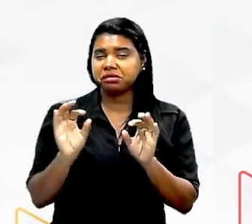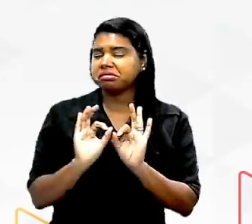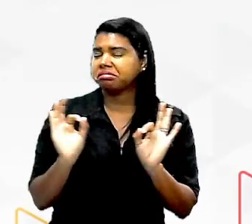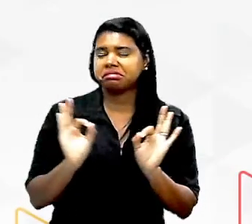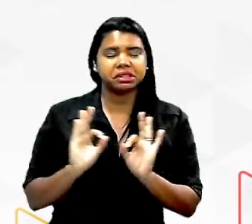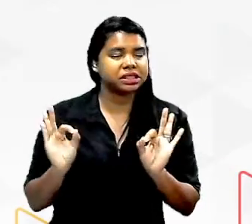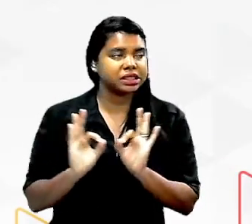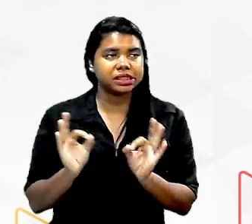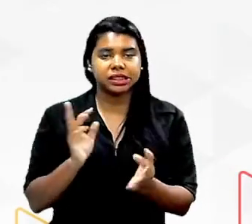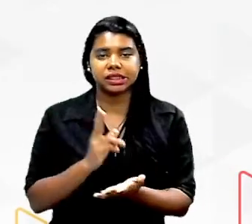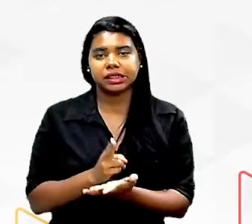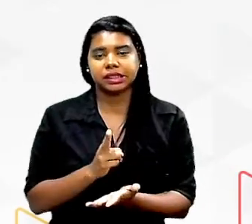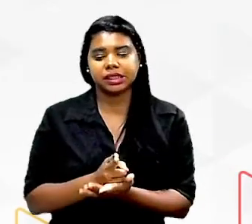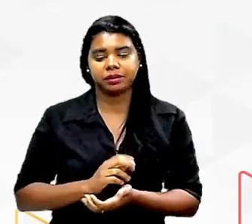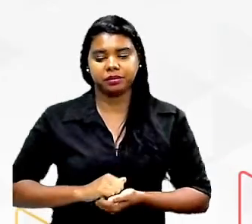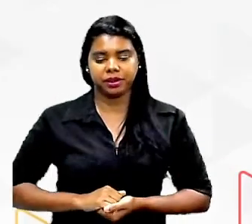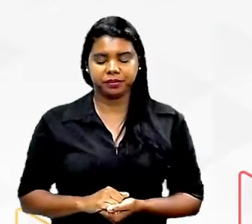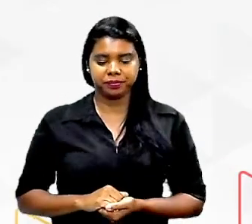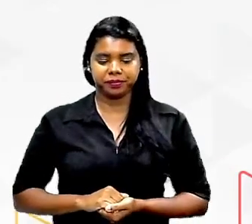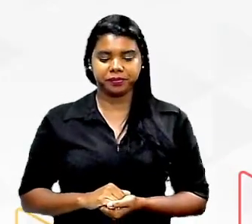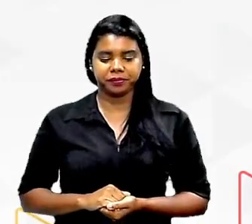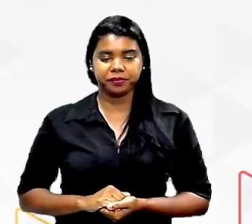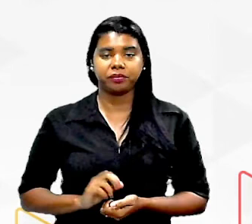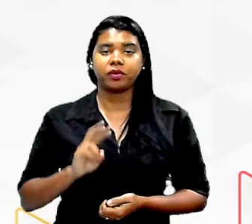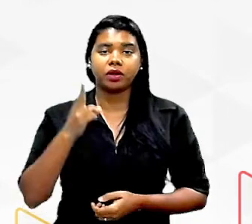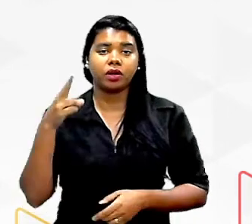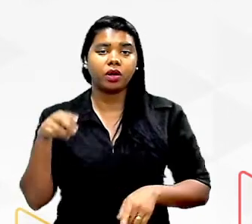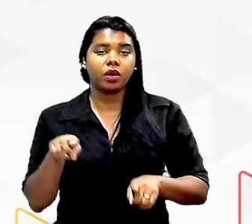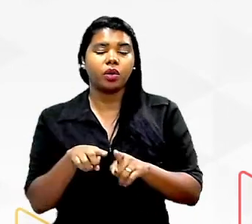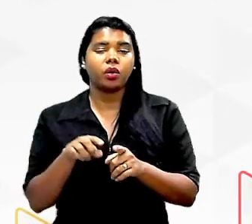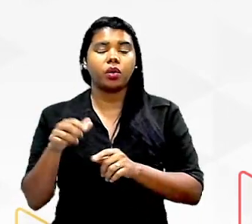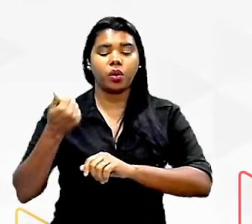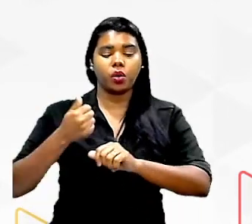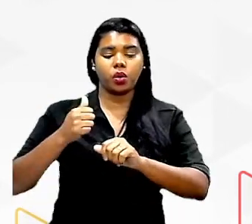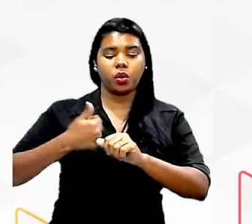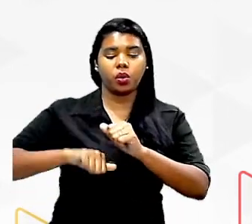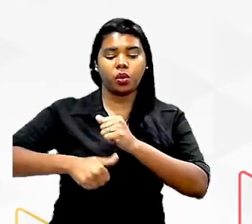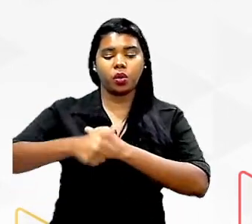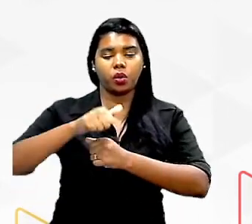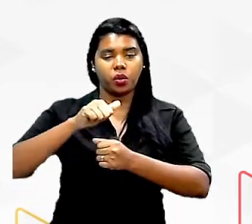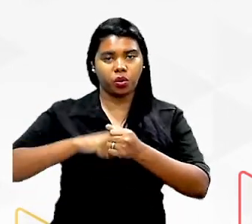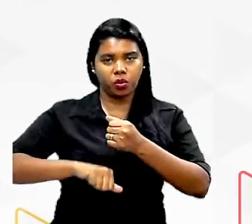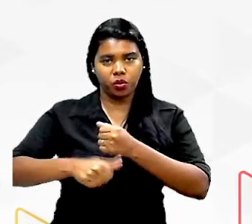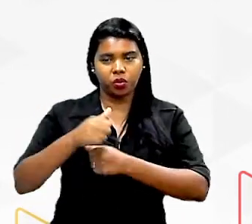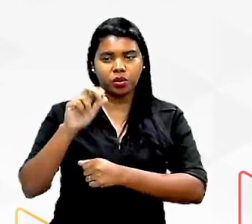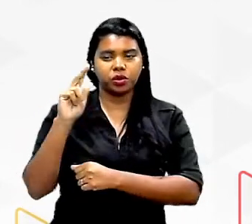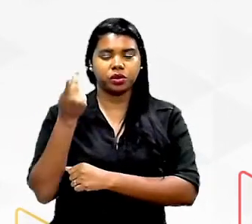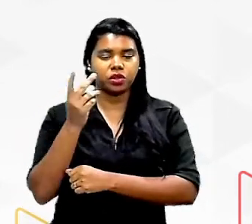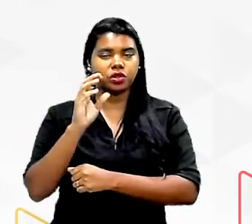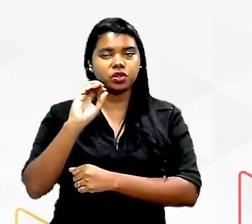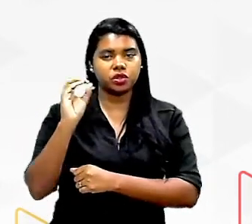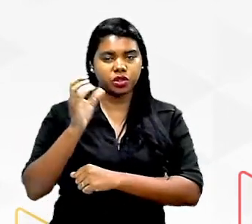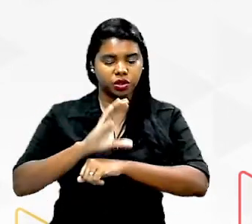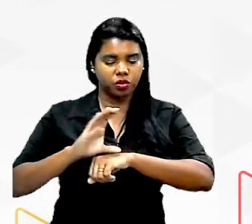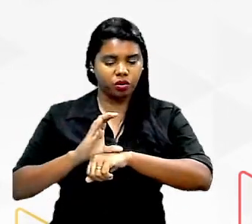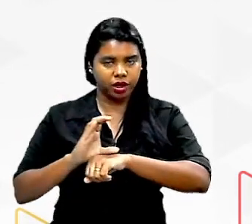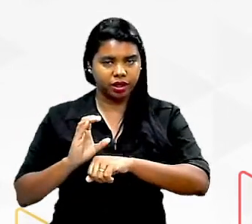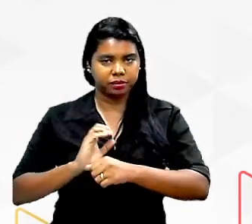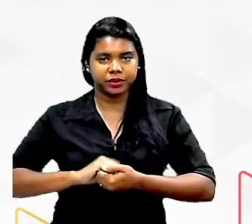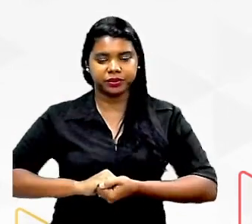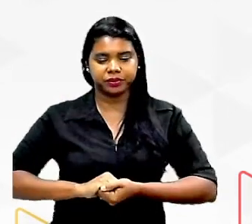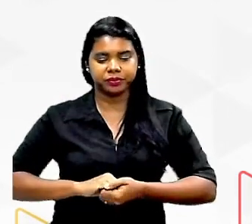sempre ligações simples ou com átomos de hidrogênio ou com átomos de carbono e